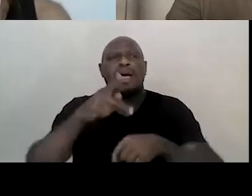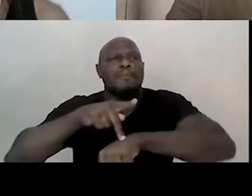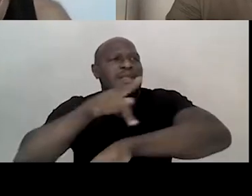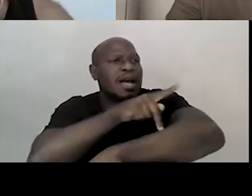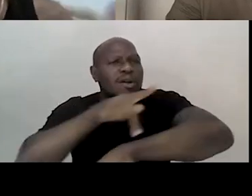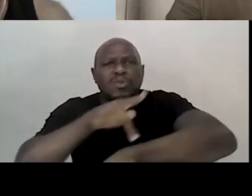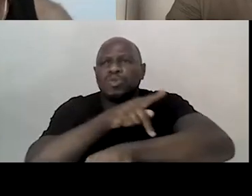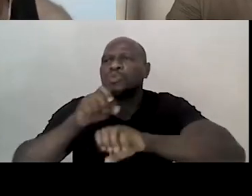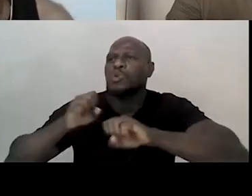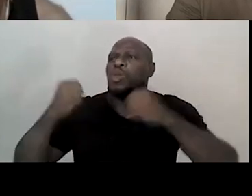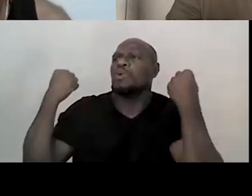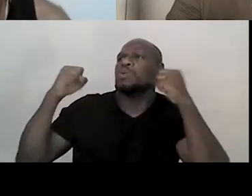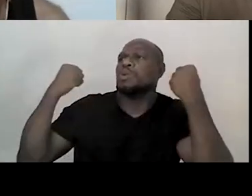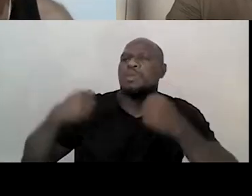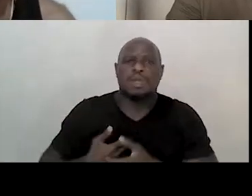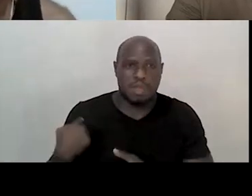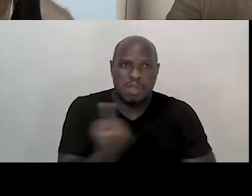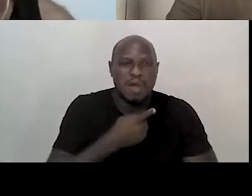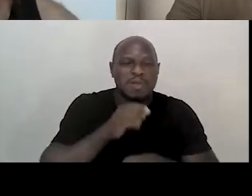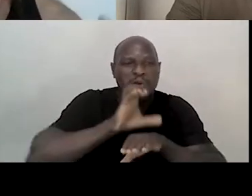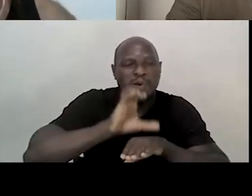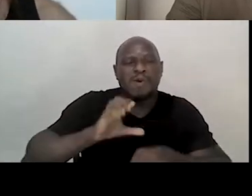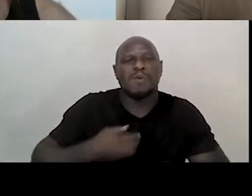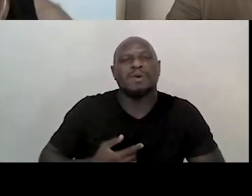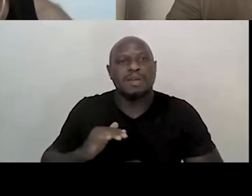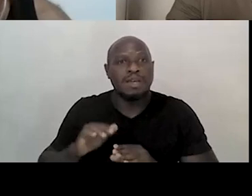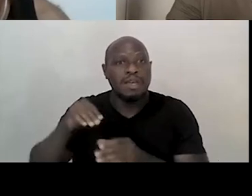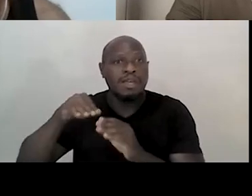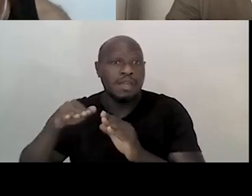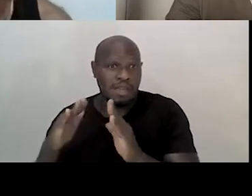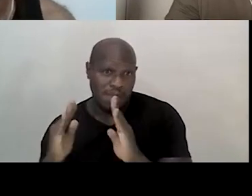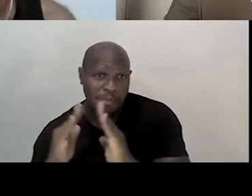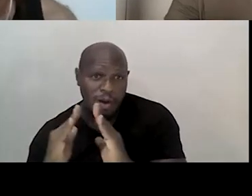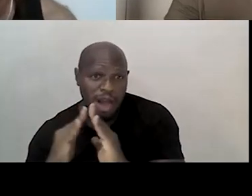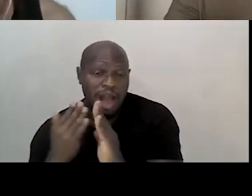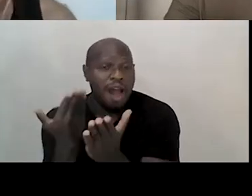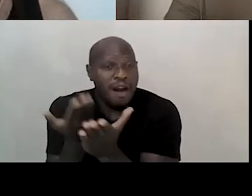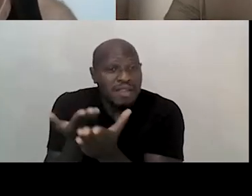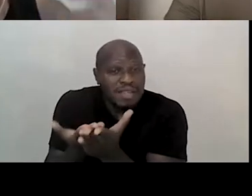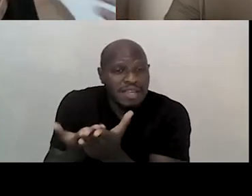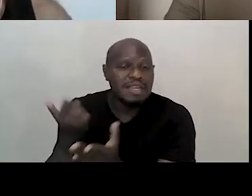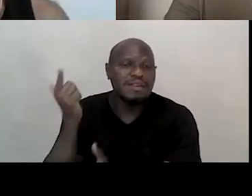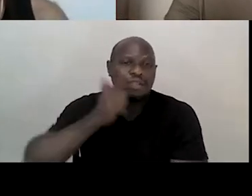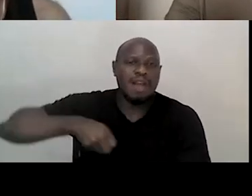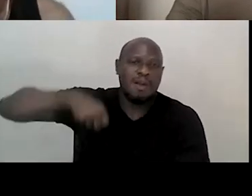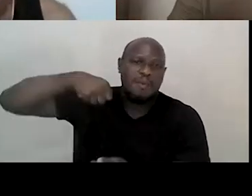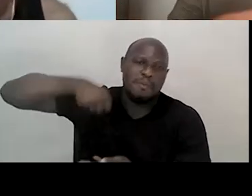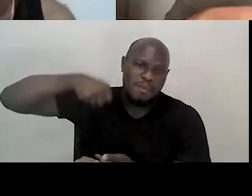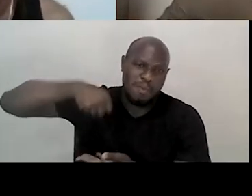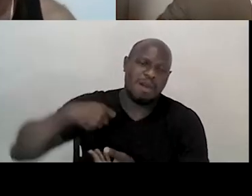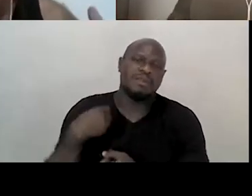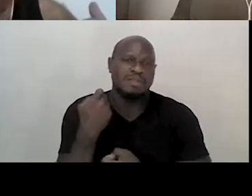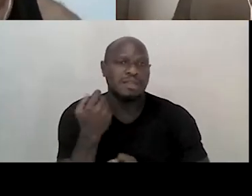e morávamos na moradia estudantil e algumas bolsas que nós conseguimos na universidade foram os fomentos que nós